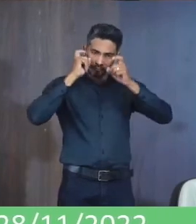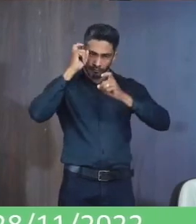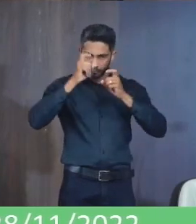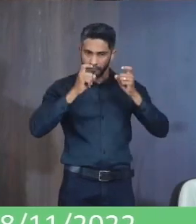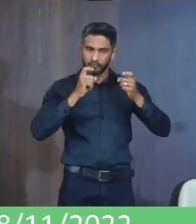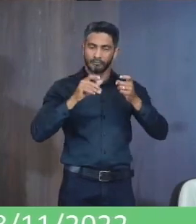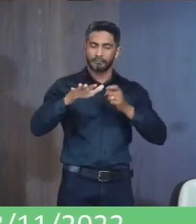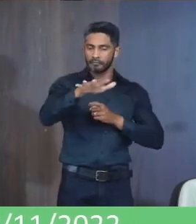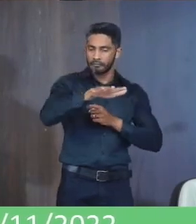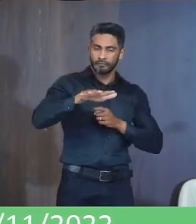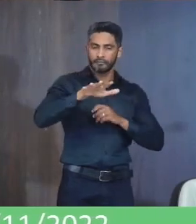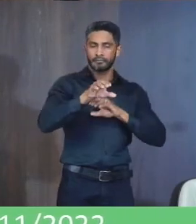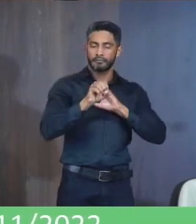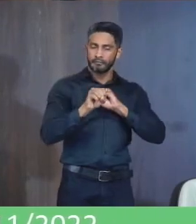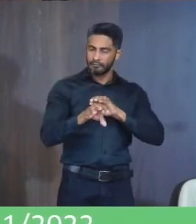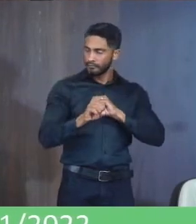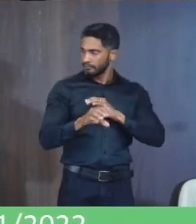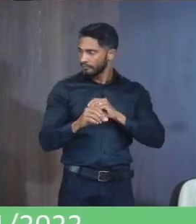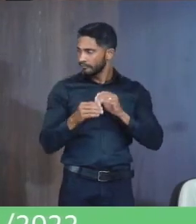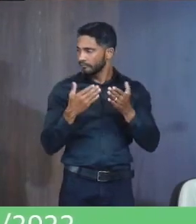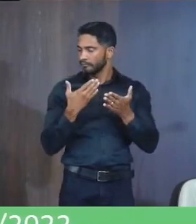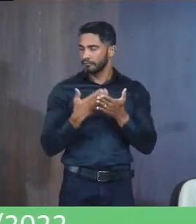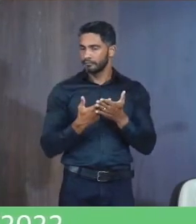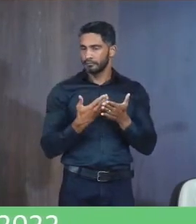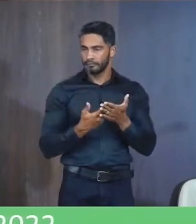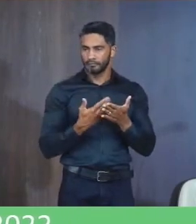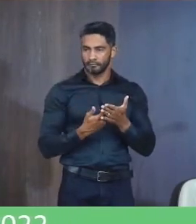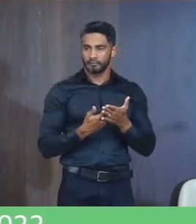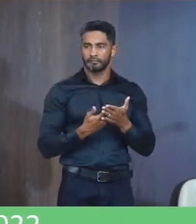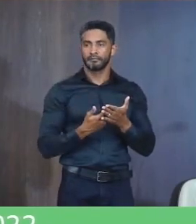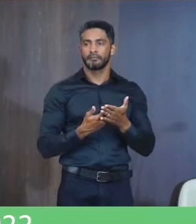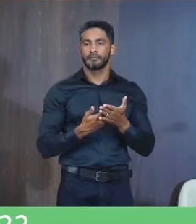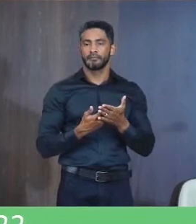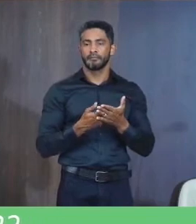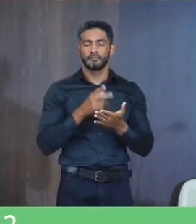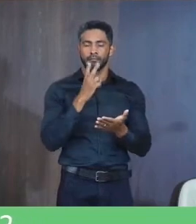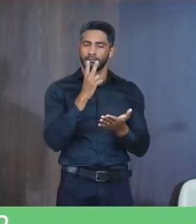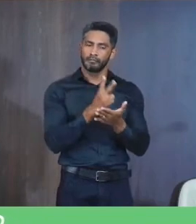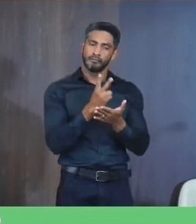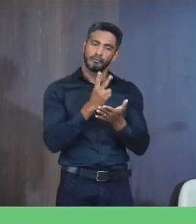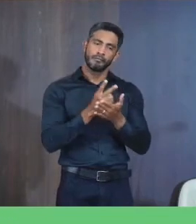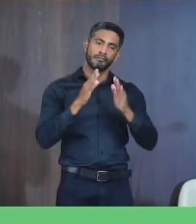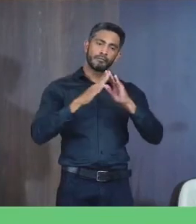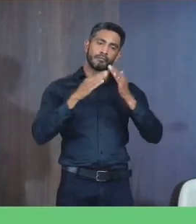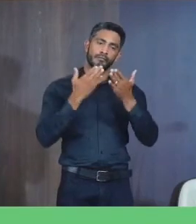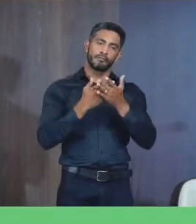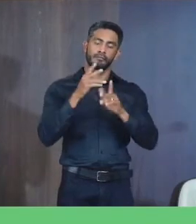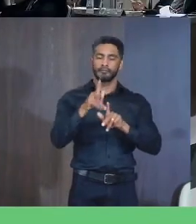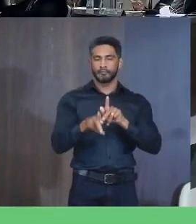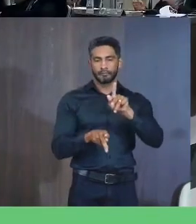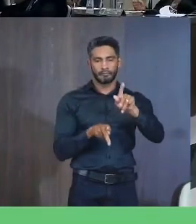essa parte De educação Eu estudei Sempre Em escola Pública